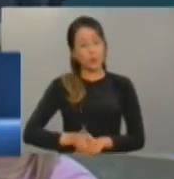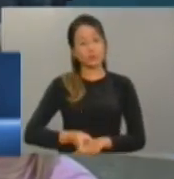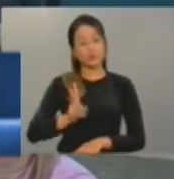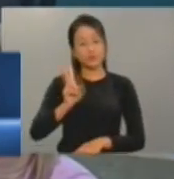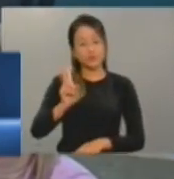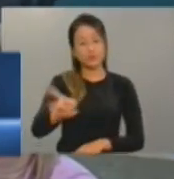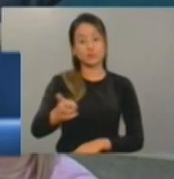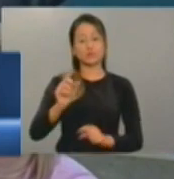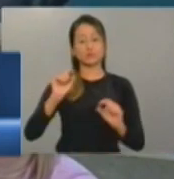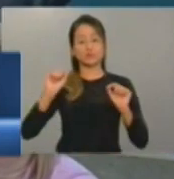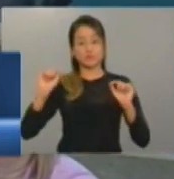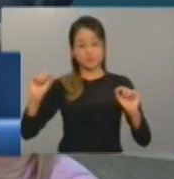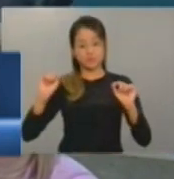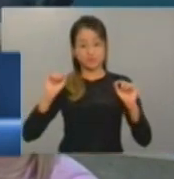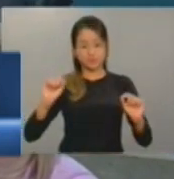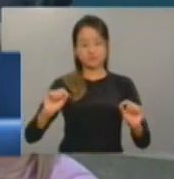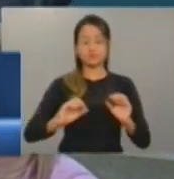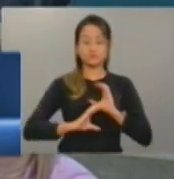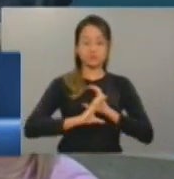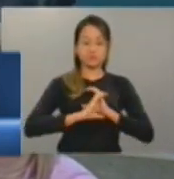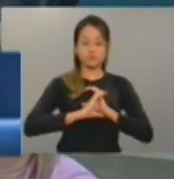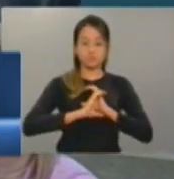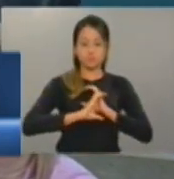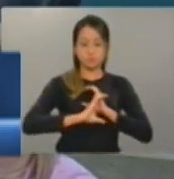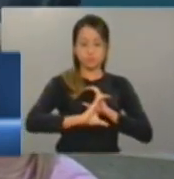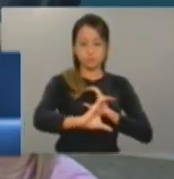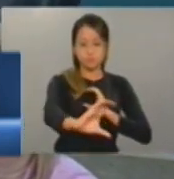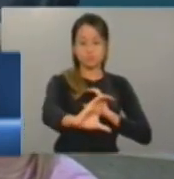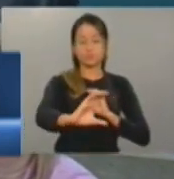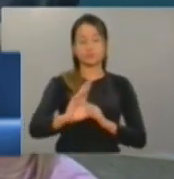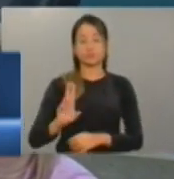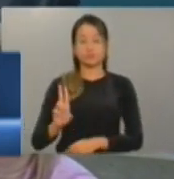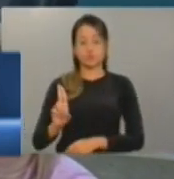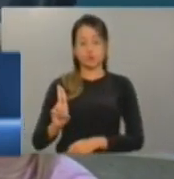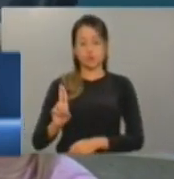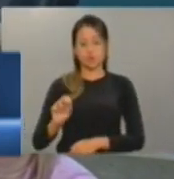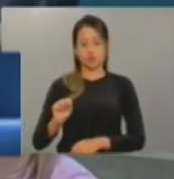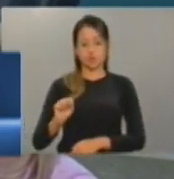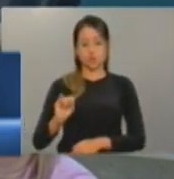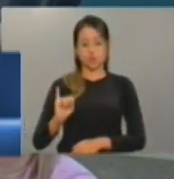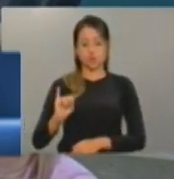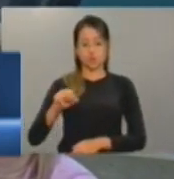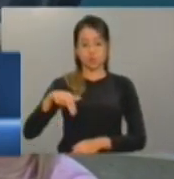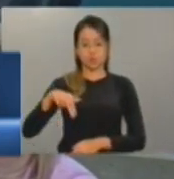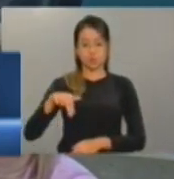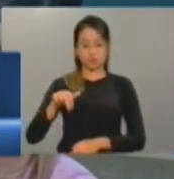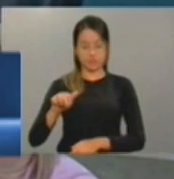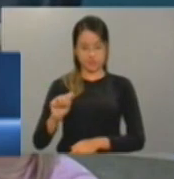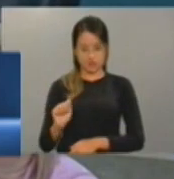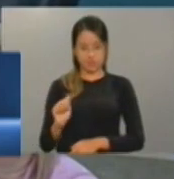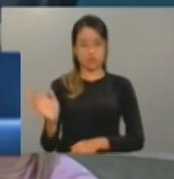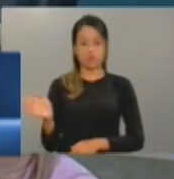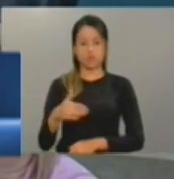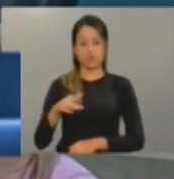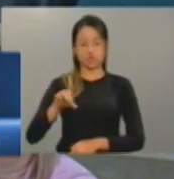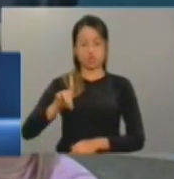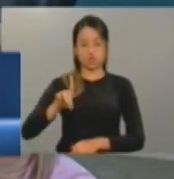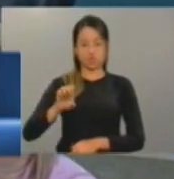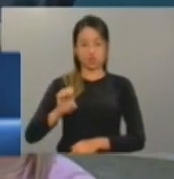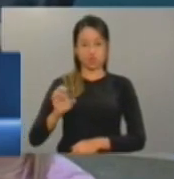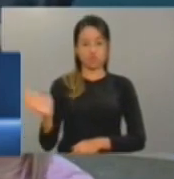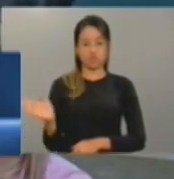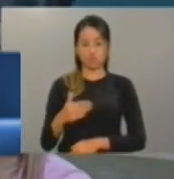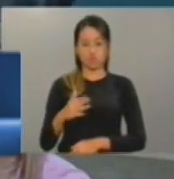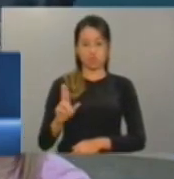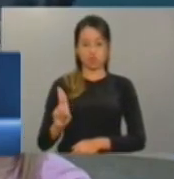construir uma adutora para a usina de urânio de Itataya. O estudo de impacto ambiental da usina de